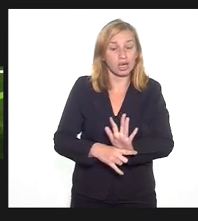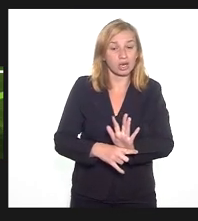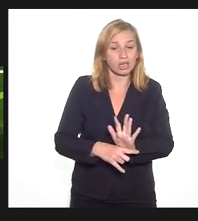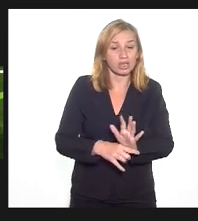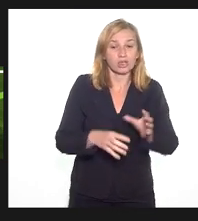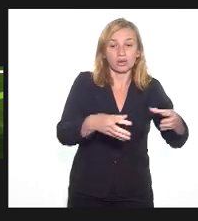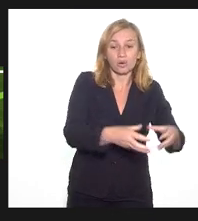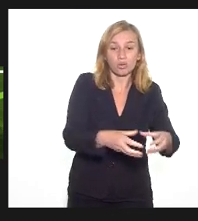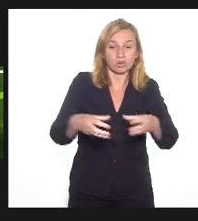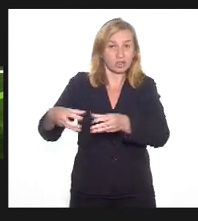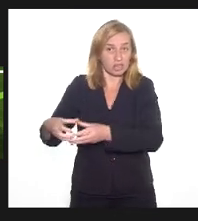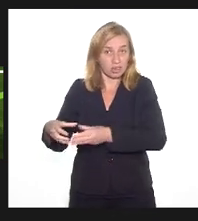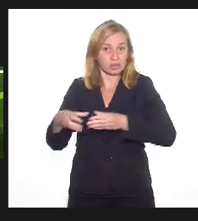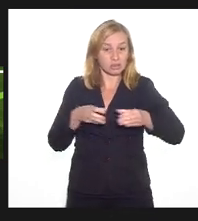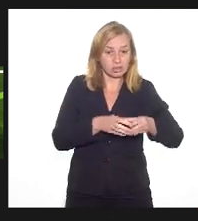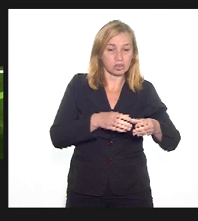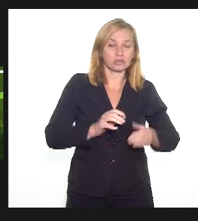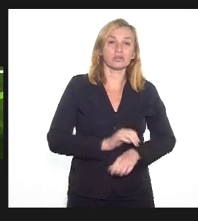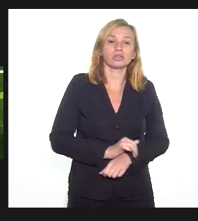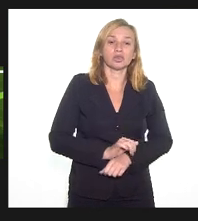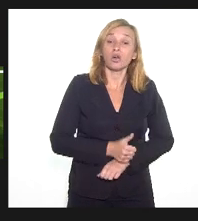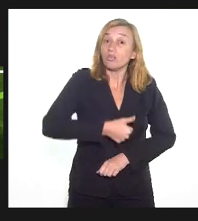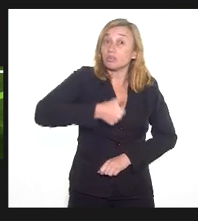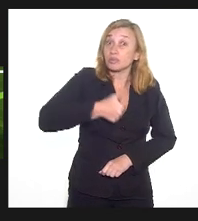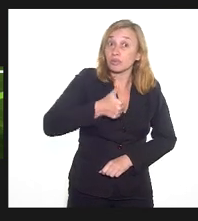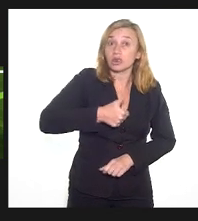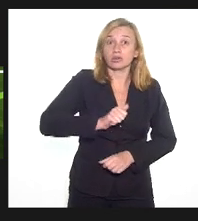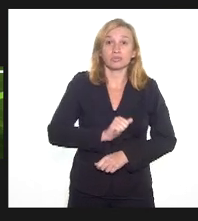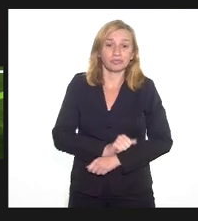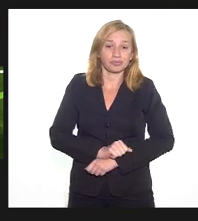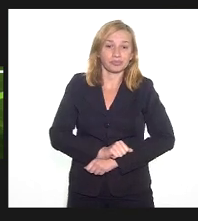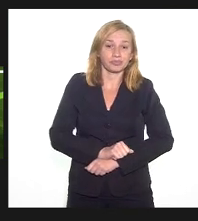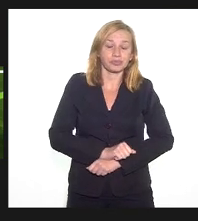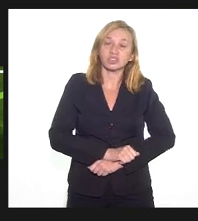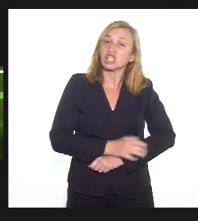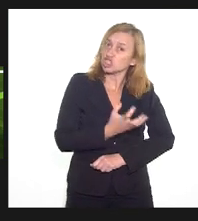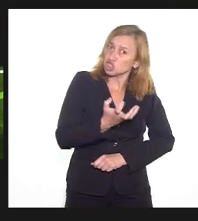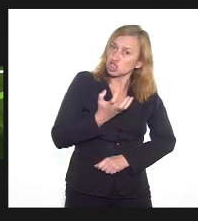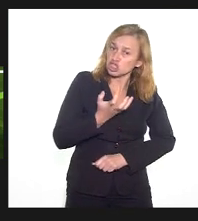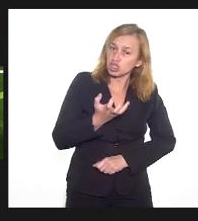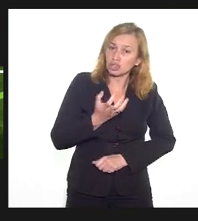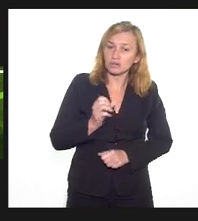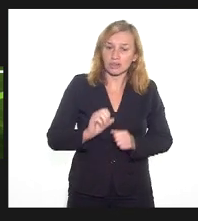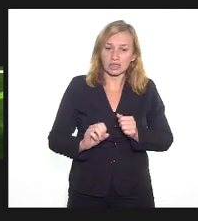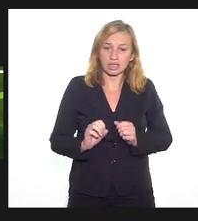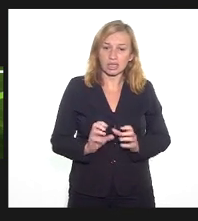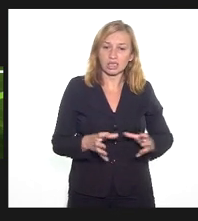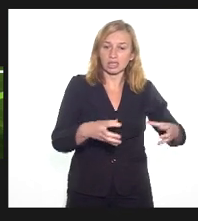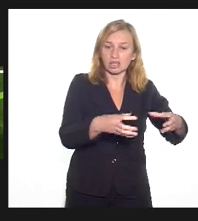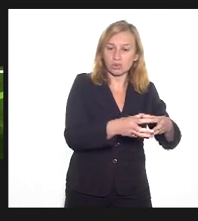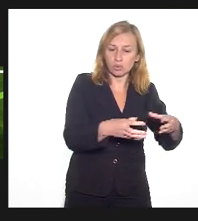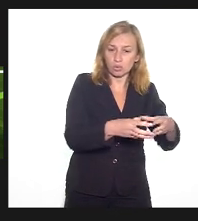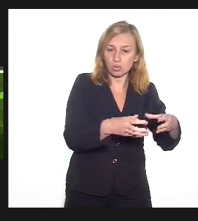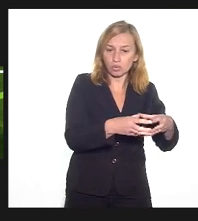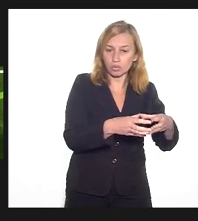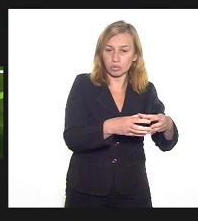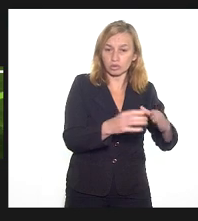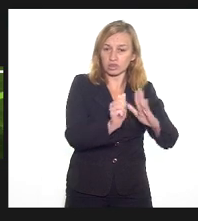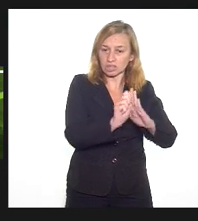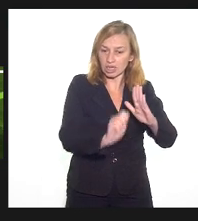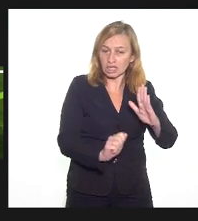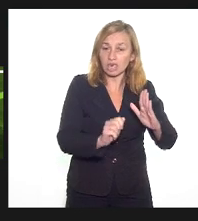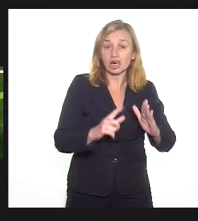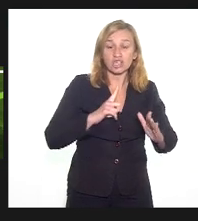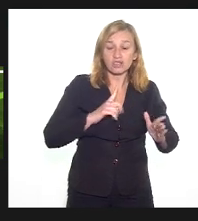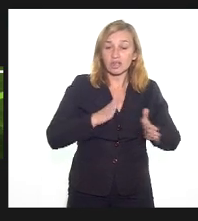comunidades tradicionais. A primeiro momento, a gente queria fazer com que esses povos e comunidades tradicionais de terreiros tivessem acesso